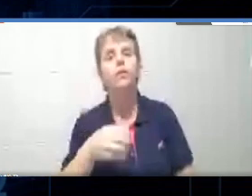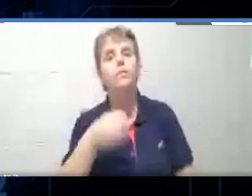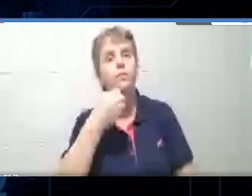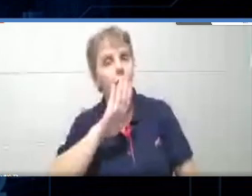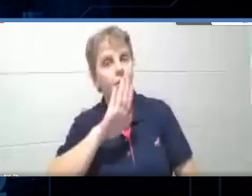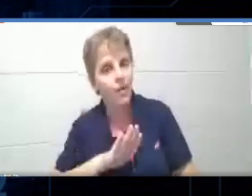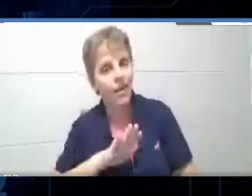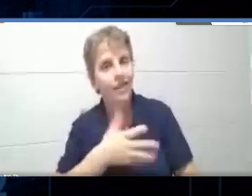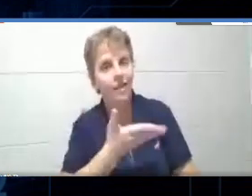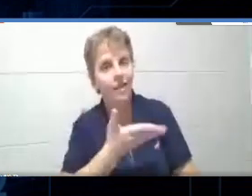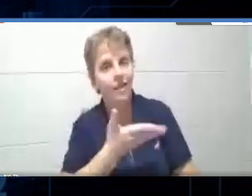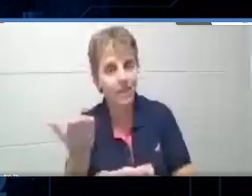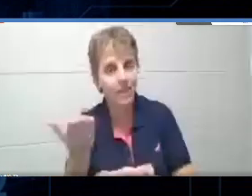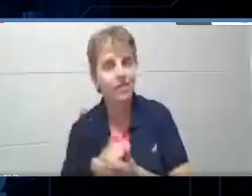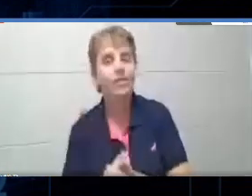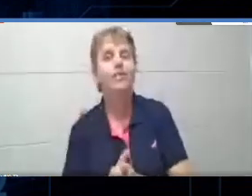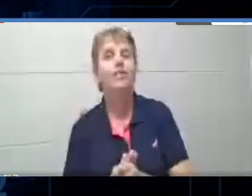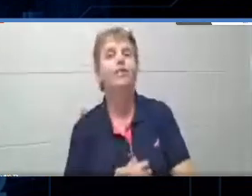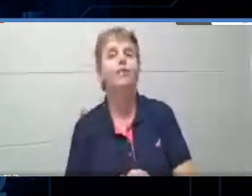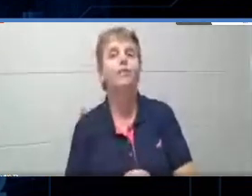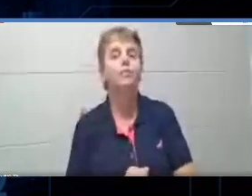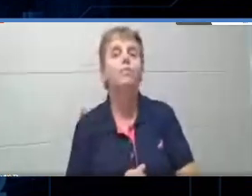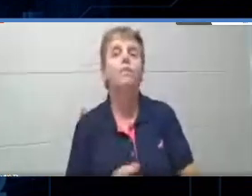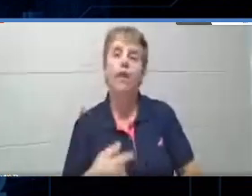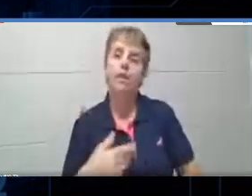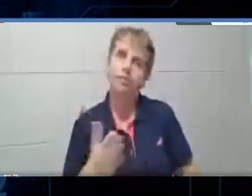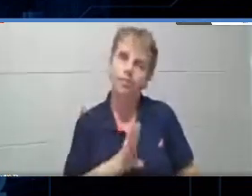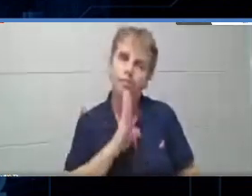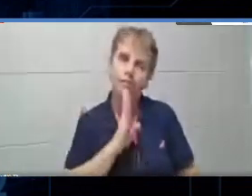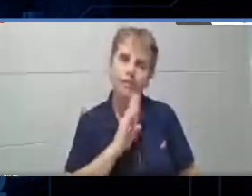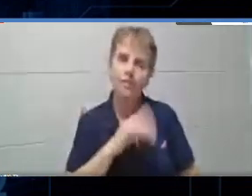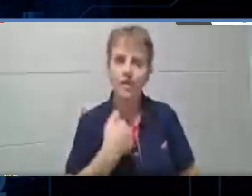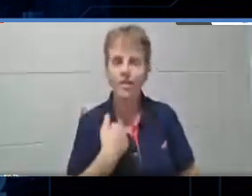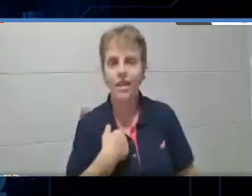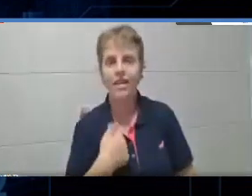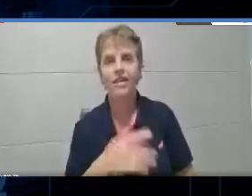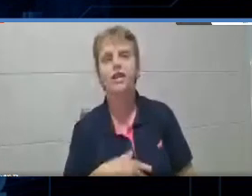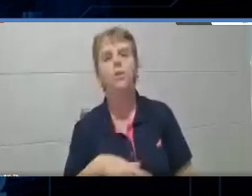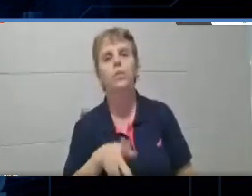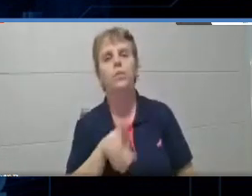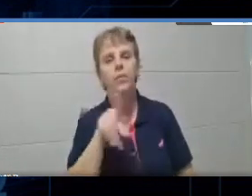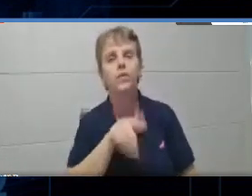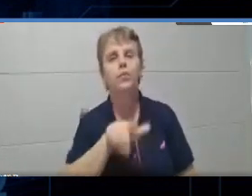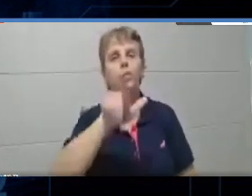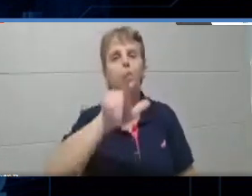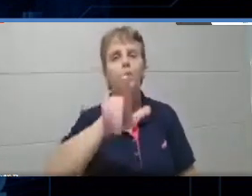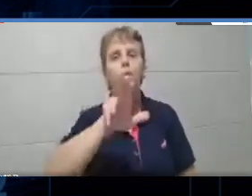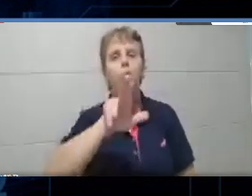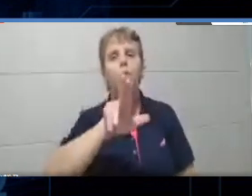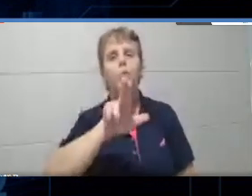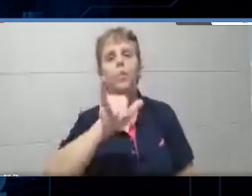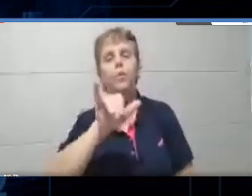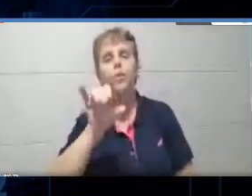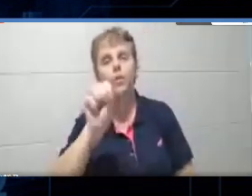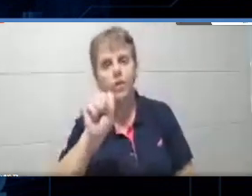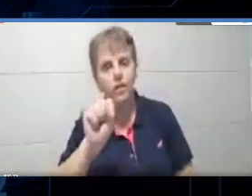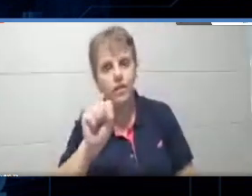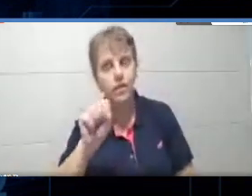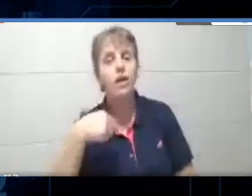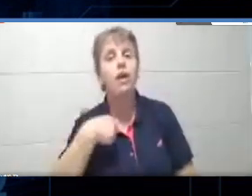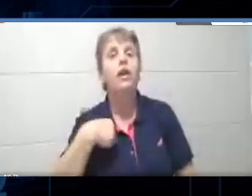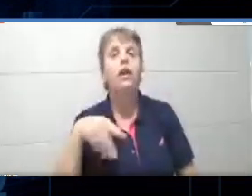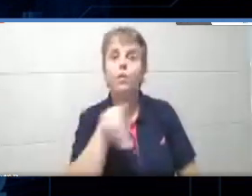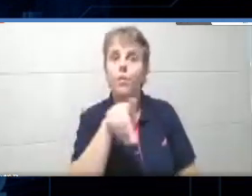todos, pra quem não me conhece, eu sou o professor Luiz Henrique Moreira, eu ministro a disciplina de matemática e suas